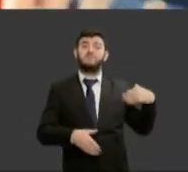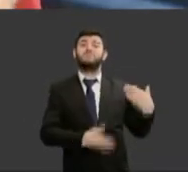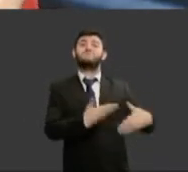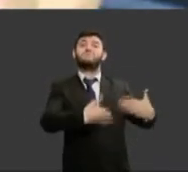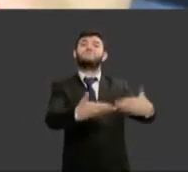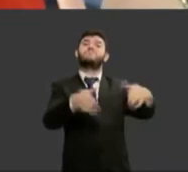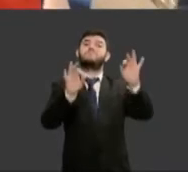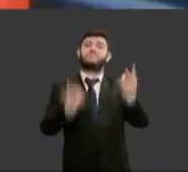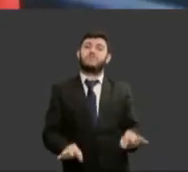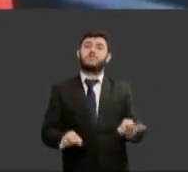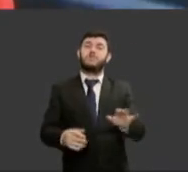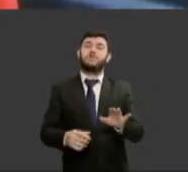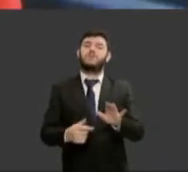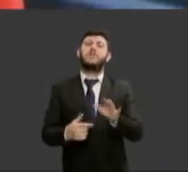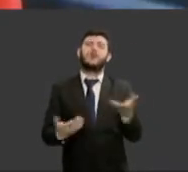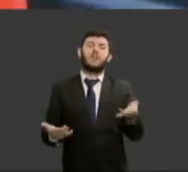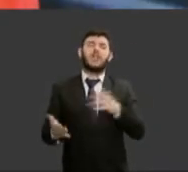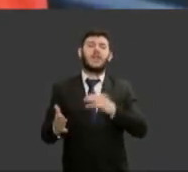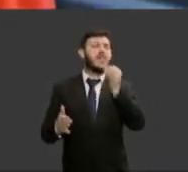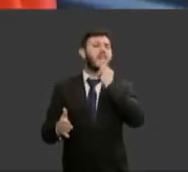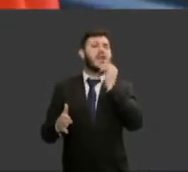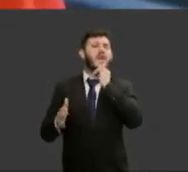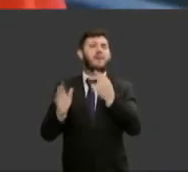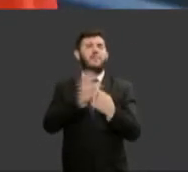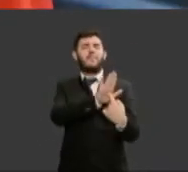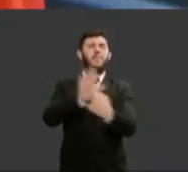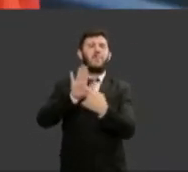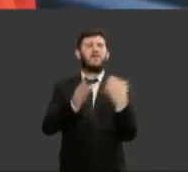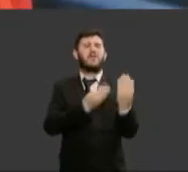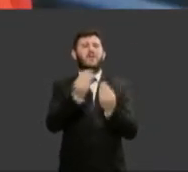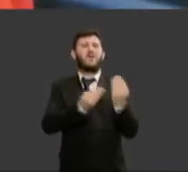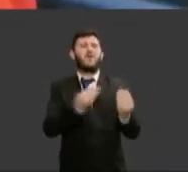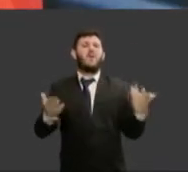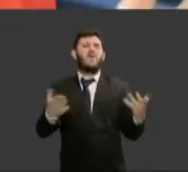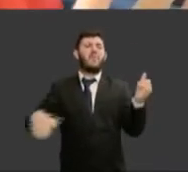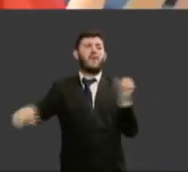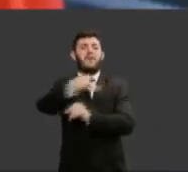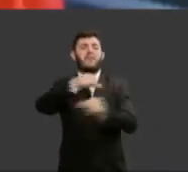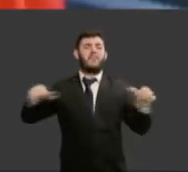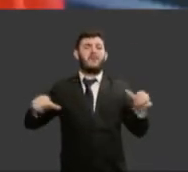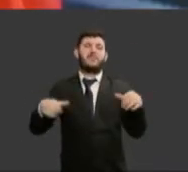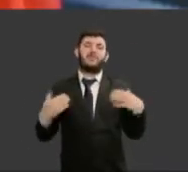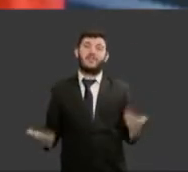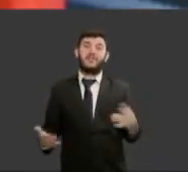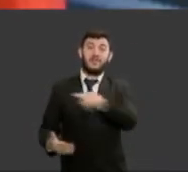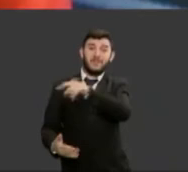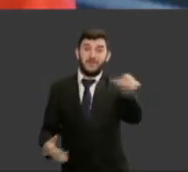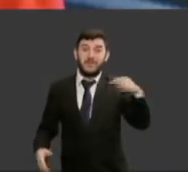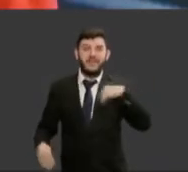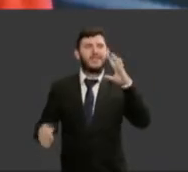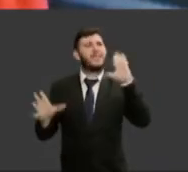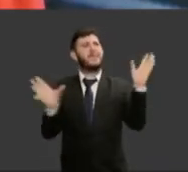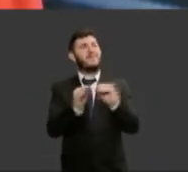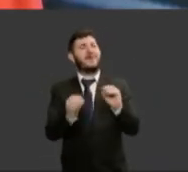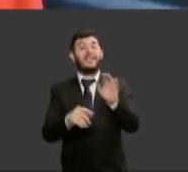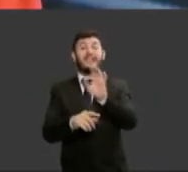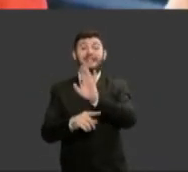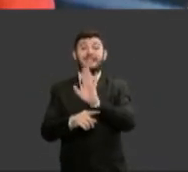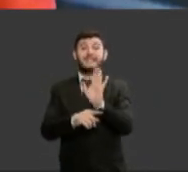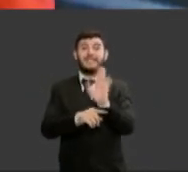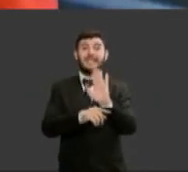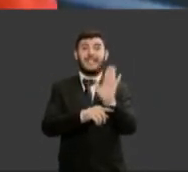exemplos revelam essa mudança basta observar o que está acontecendo no cinema no mundo hoje